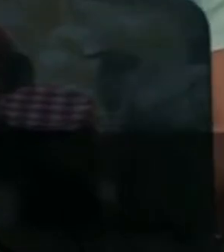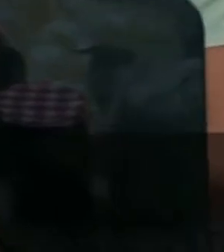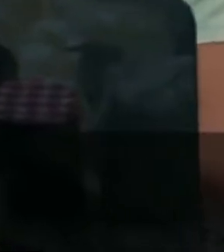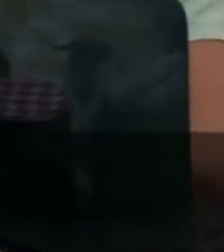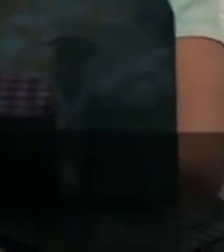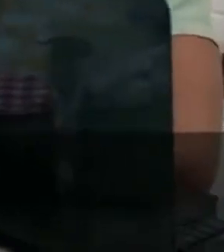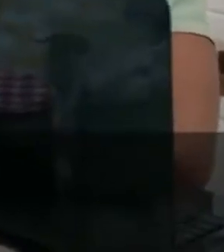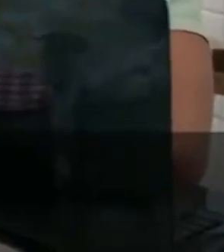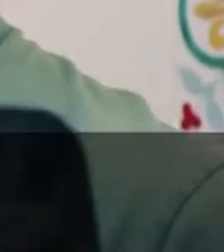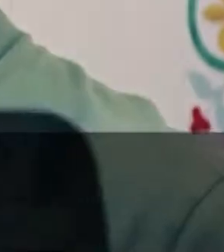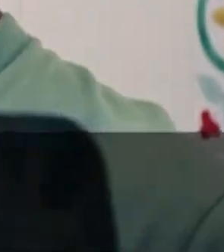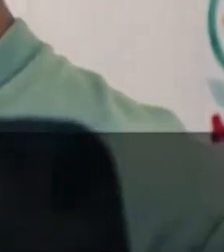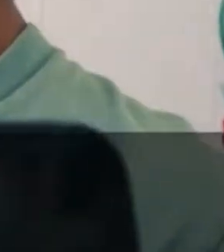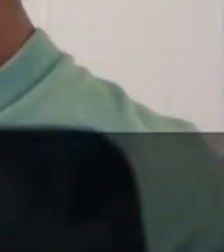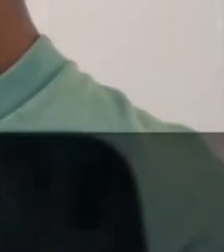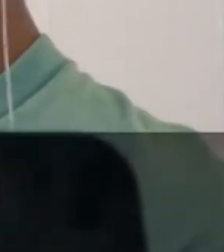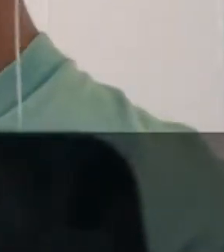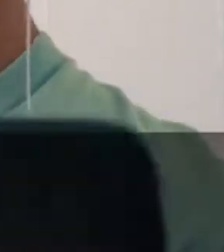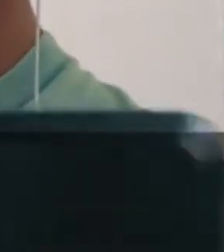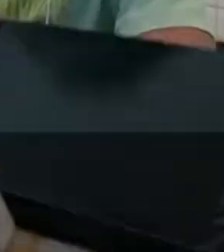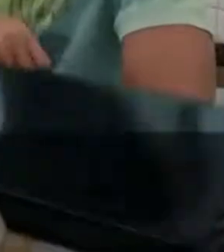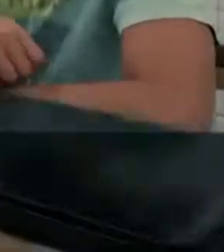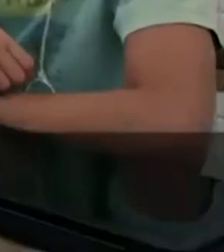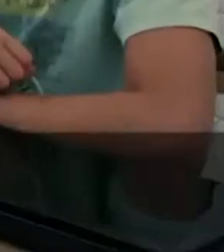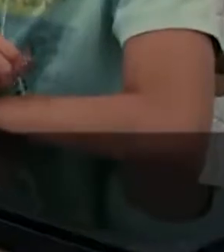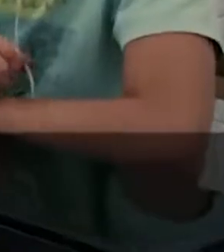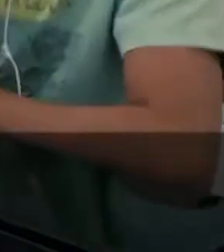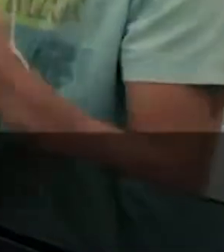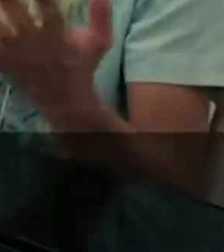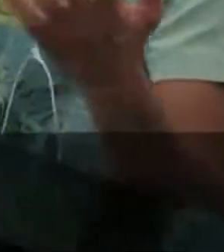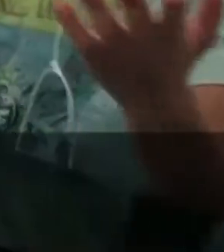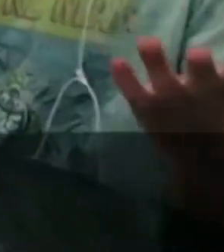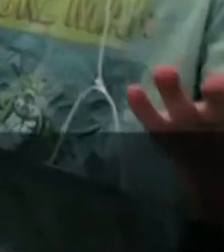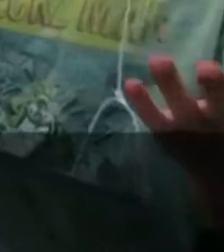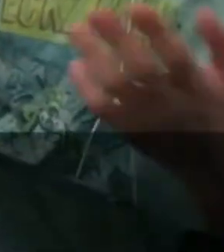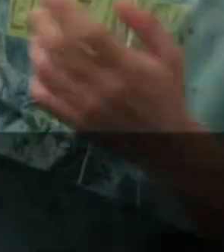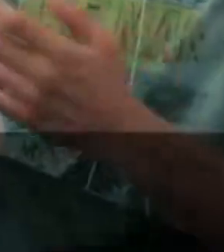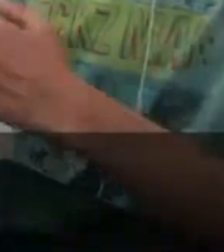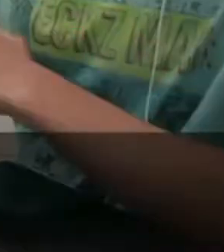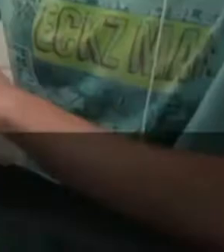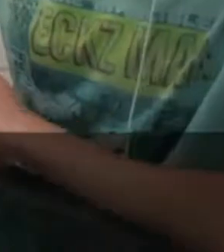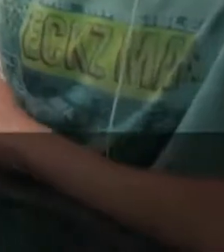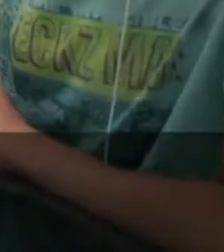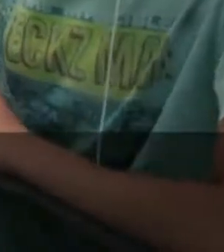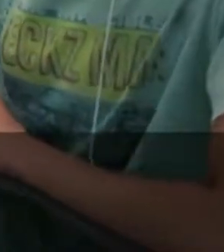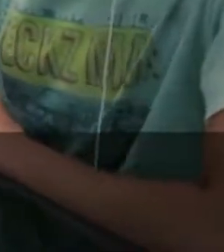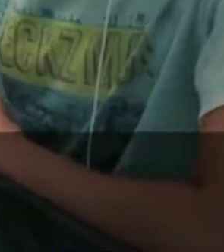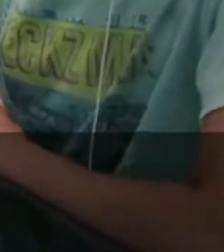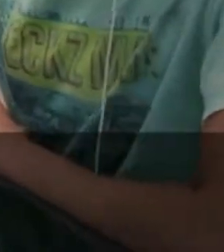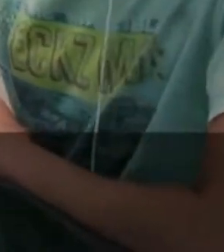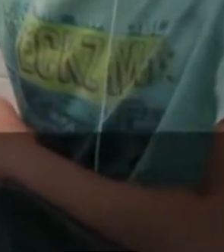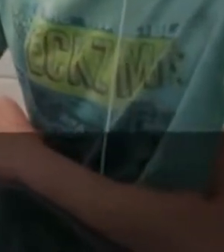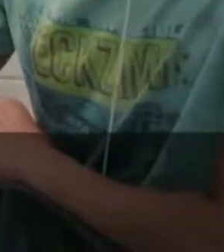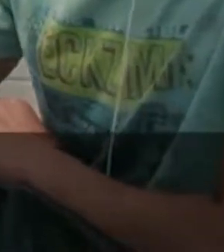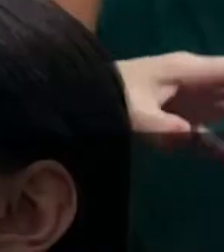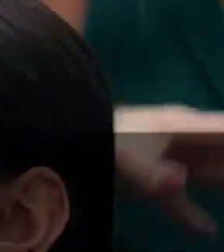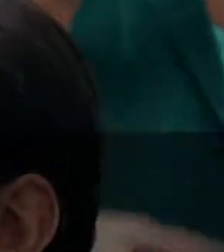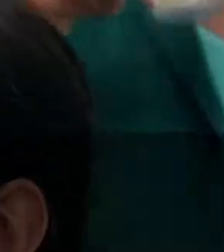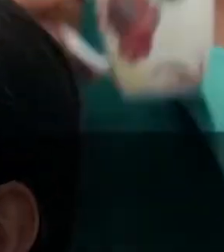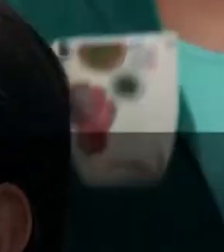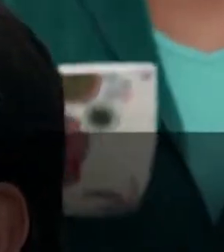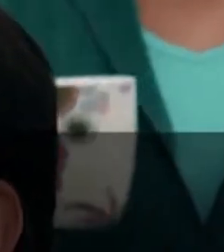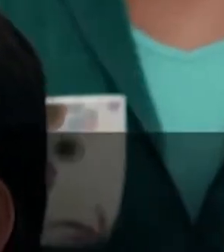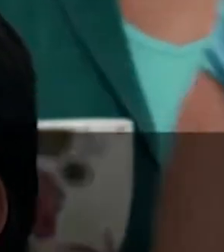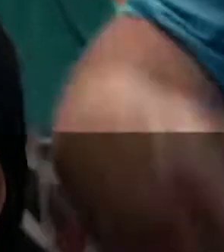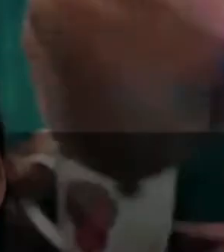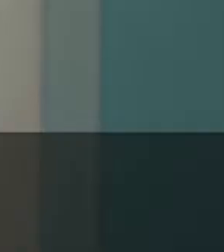dia, criança. É, mas eles não deixam o ar ligado à toa. É, e eles fecham tudo quando ligam, né? Mesmo assim, filho, ar-condicionado gasta muito. Pois é, a nossa devia